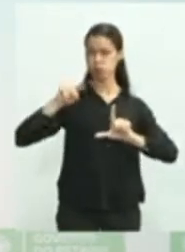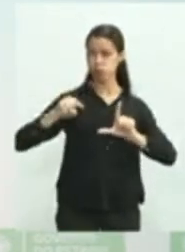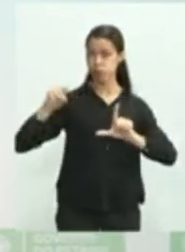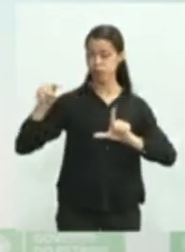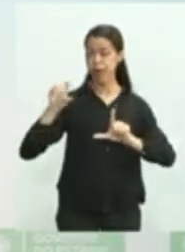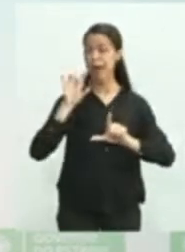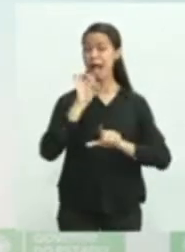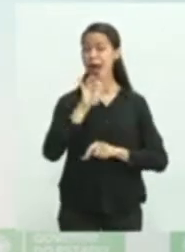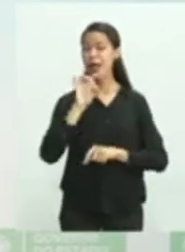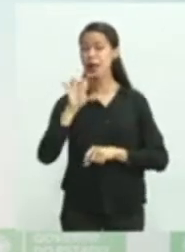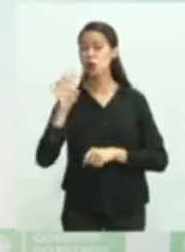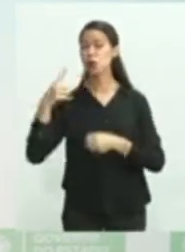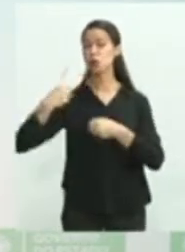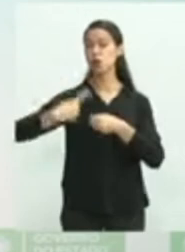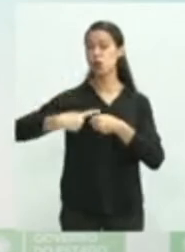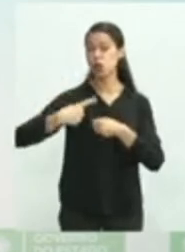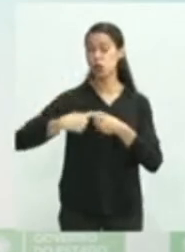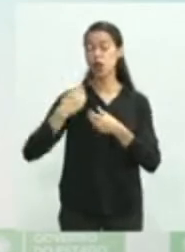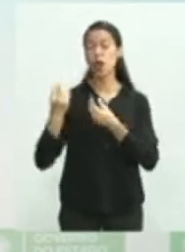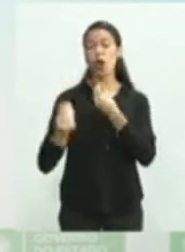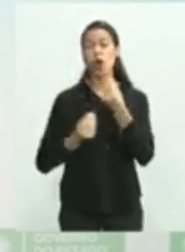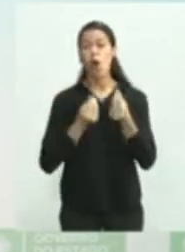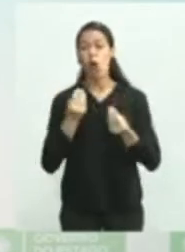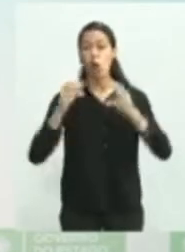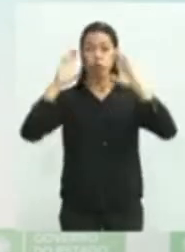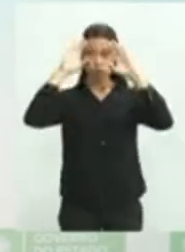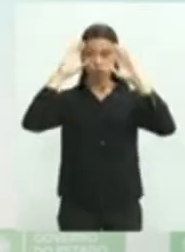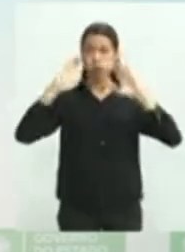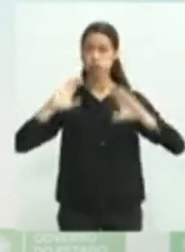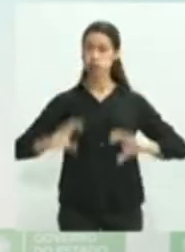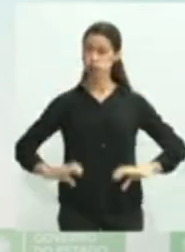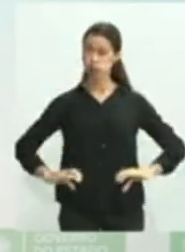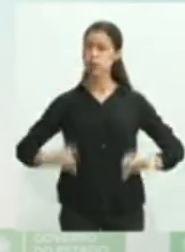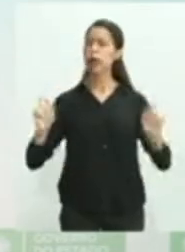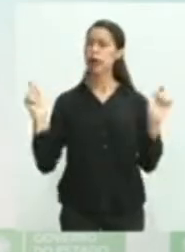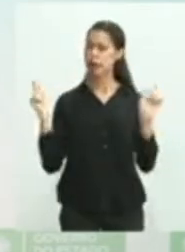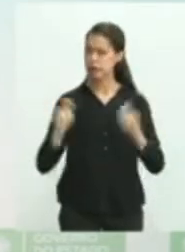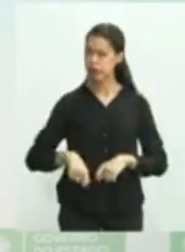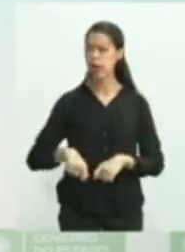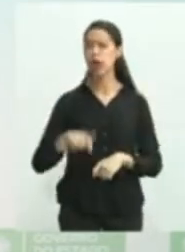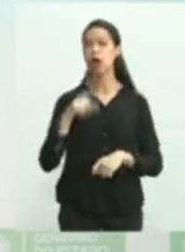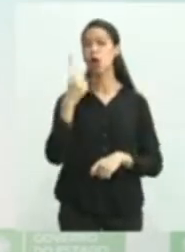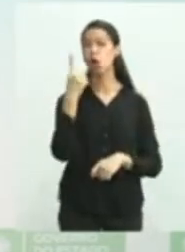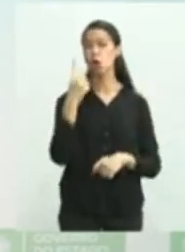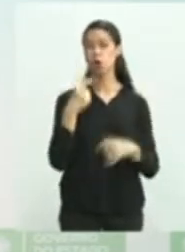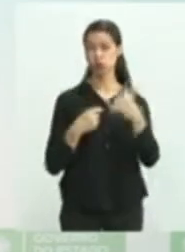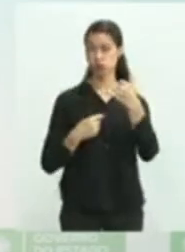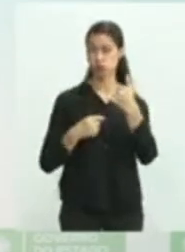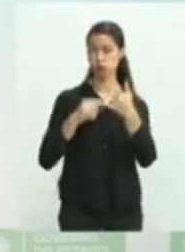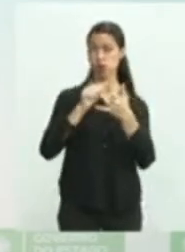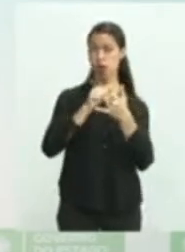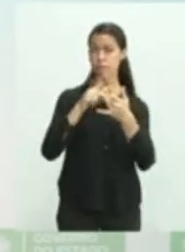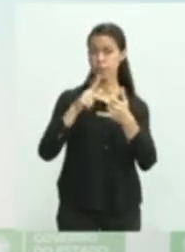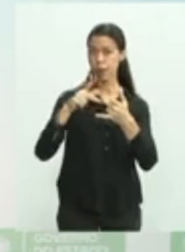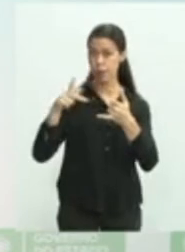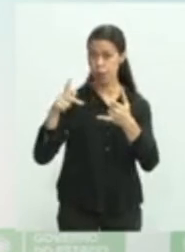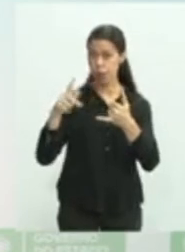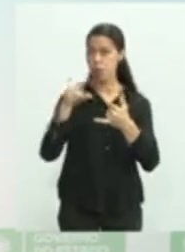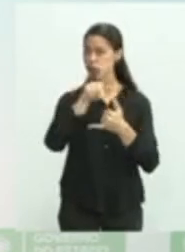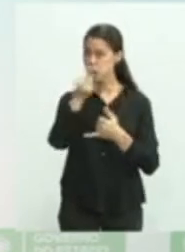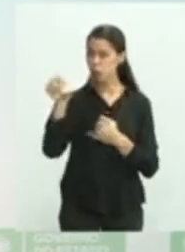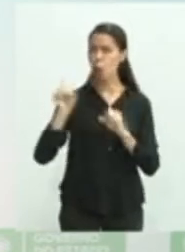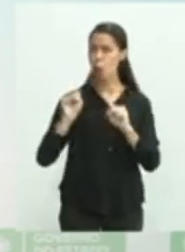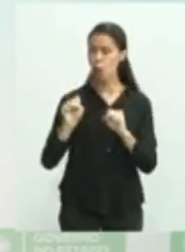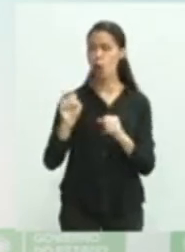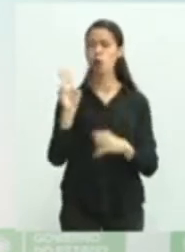Estado. Há um aplicativo que as pessoas podem fazer uso e podem fazer o acompanhamento nas suas cidades,